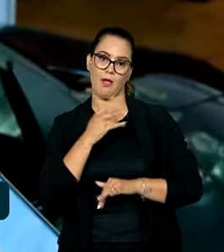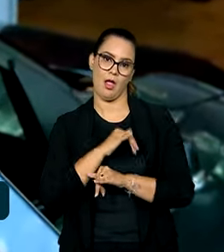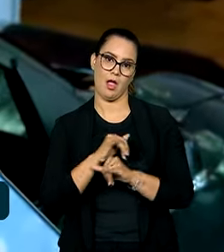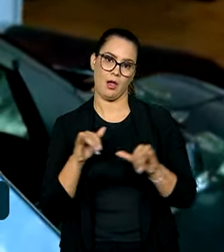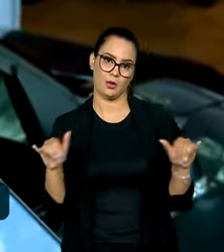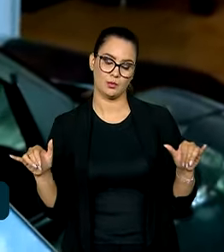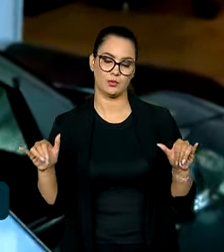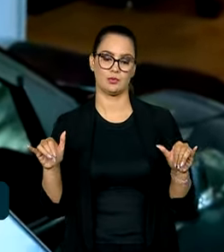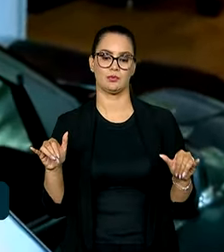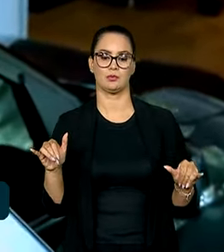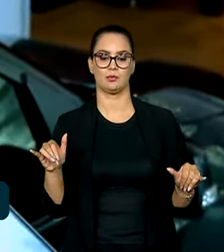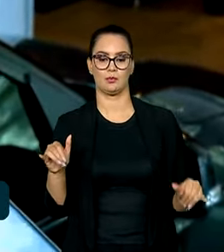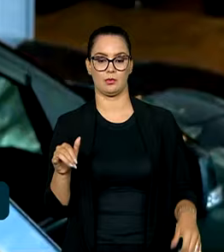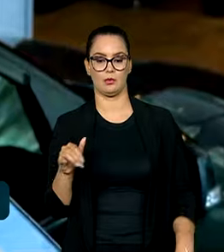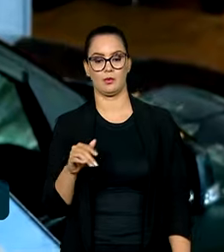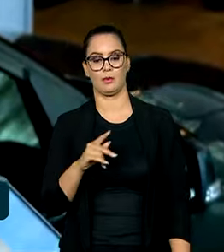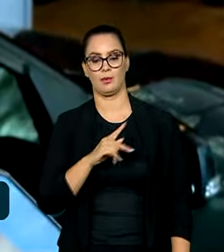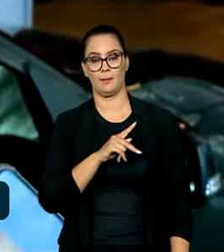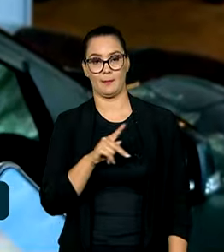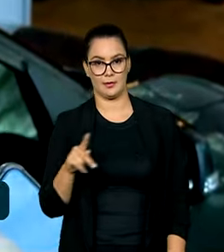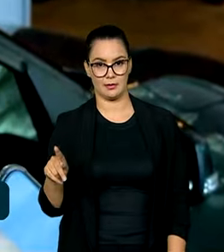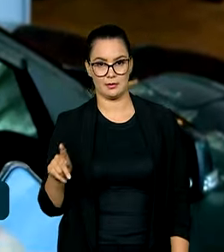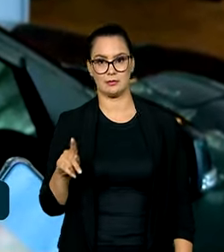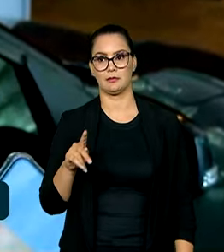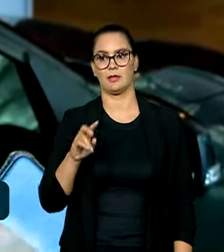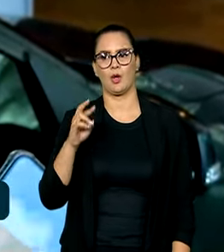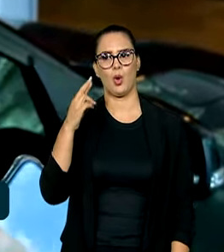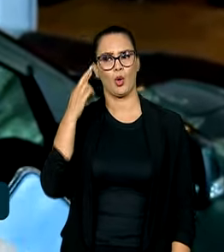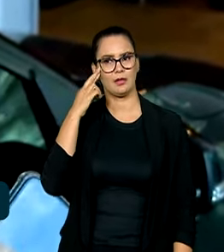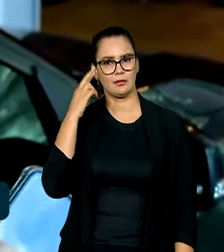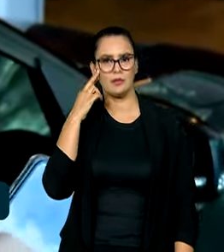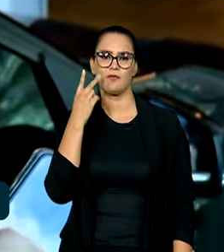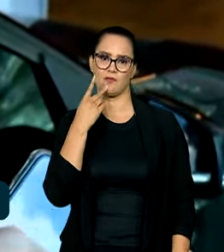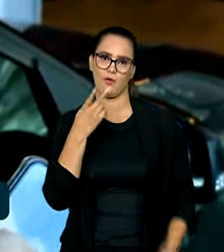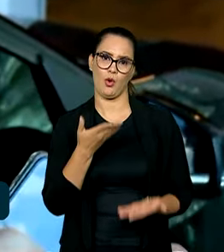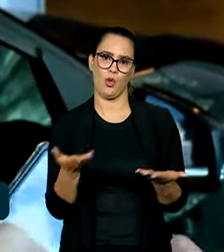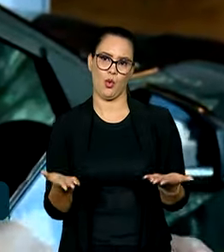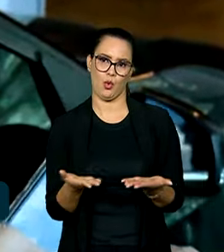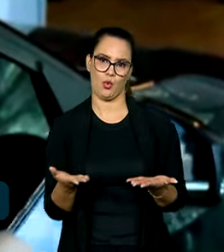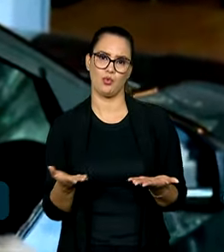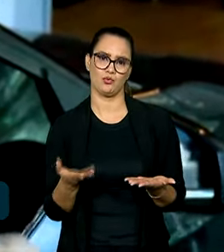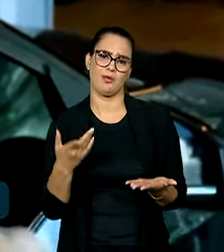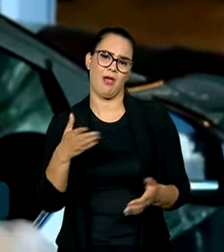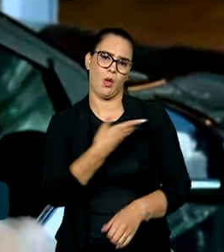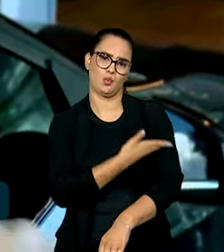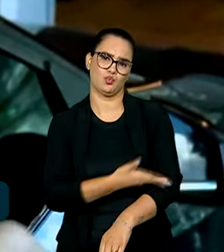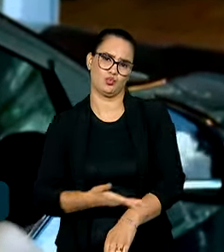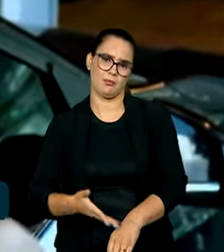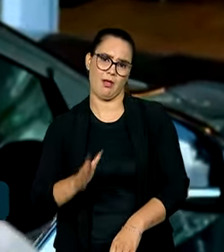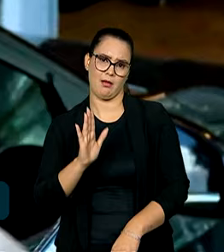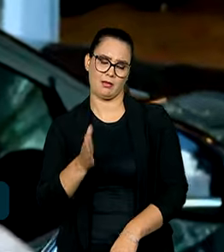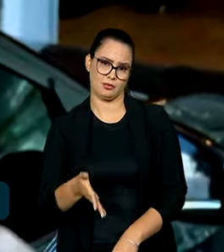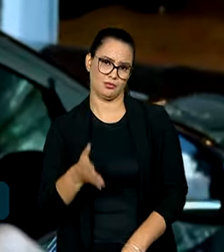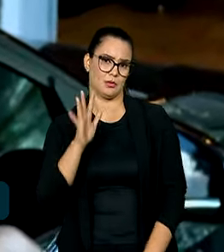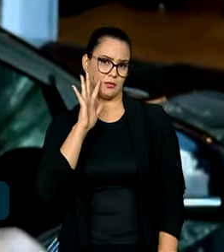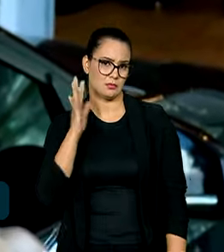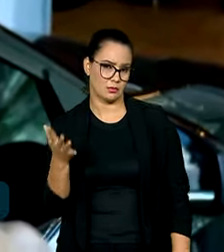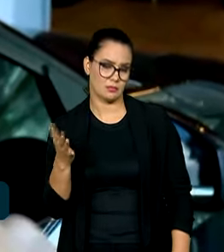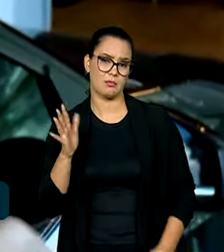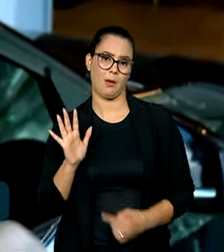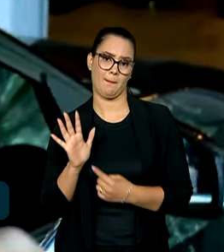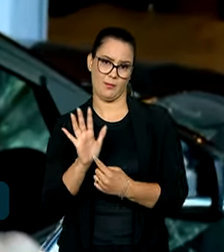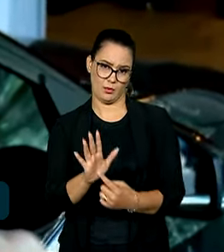o presidente Rodrigo Pacheco, ele próprio já anunciou hoje. Ele está familiarizado com a solução que nós vamos